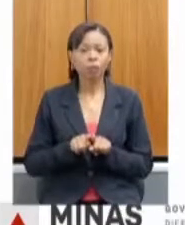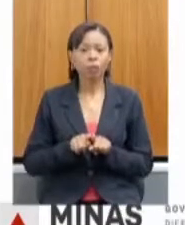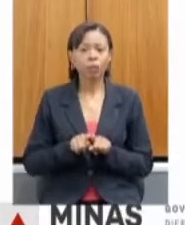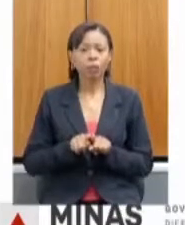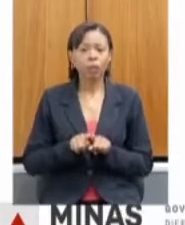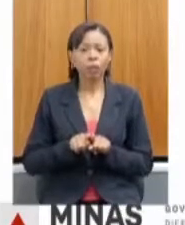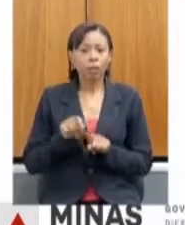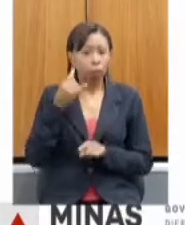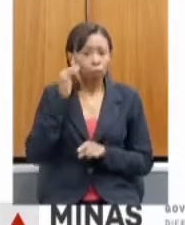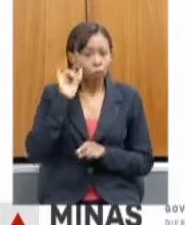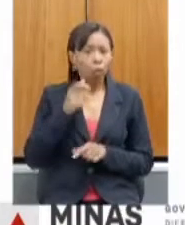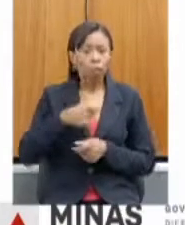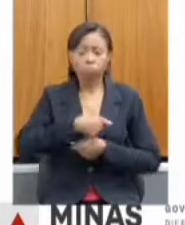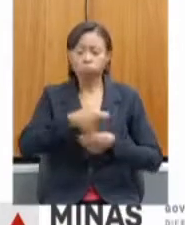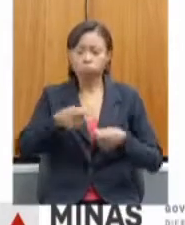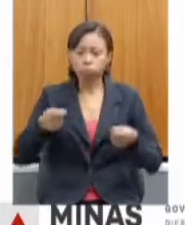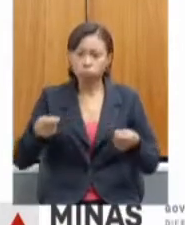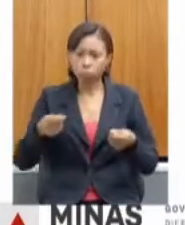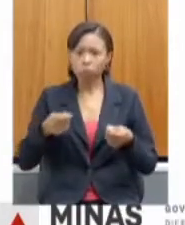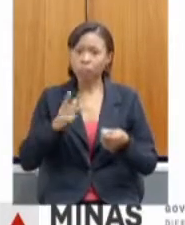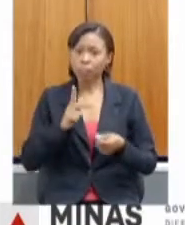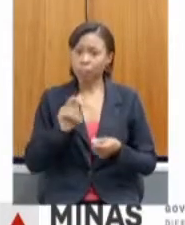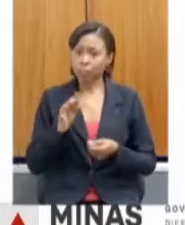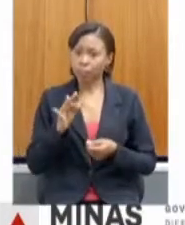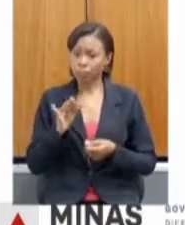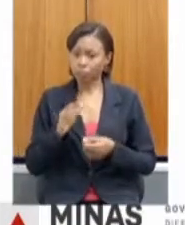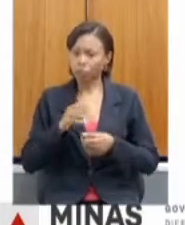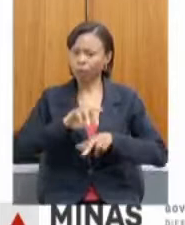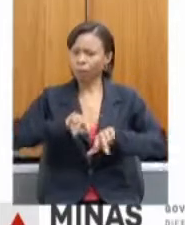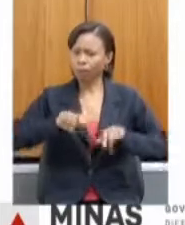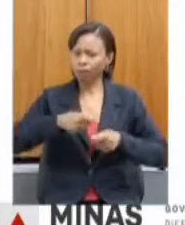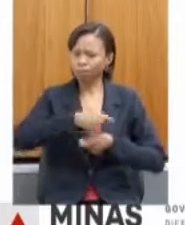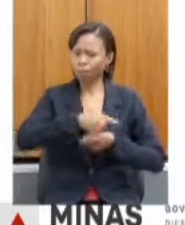56 kits de apicultura. Pode passar?